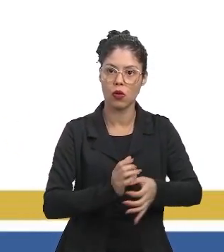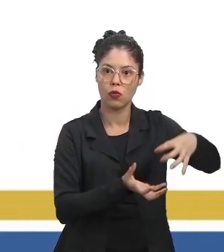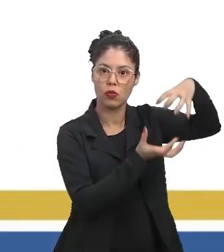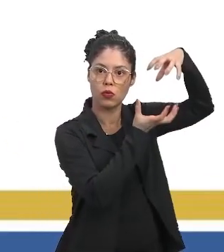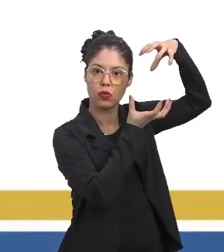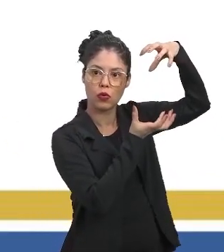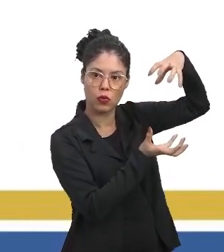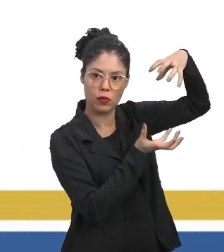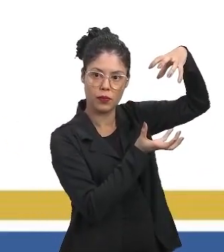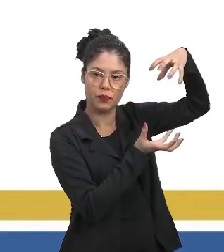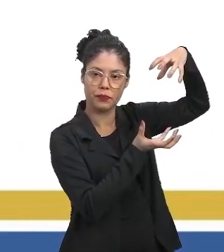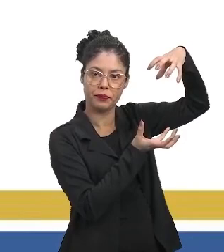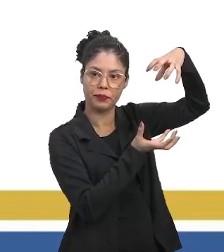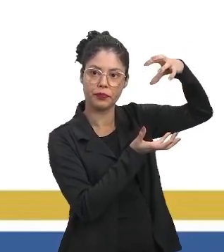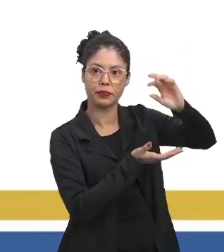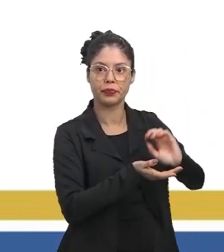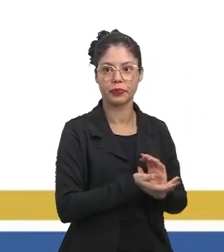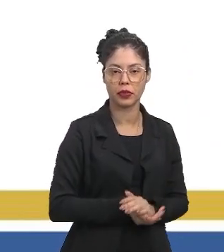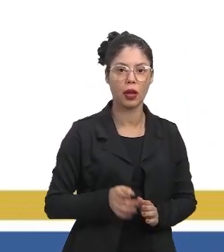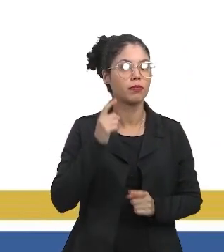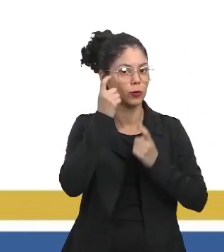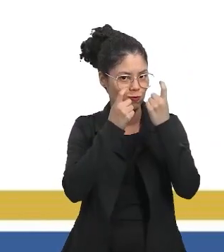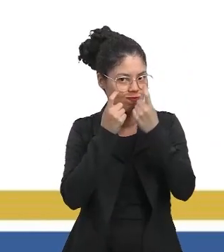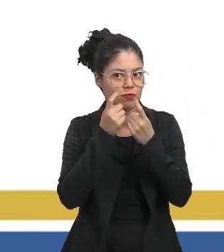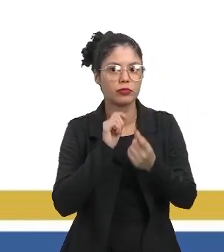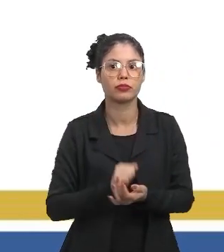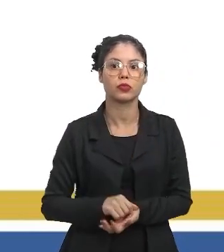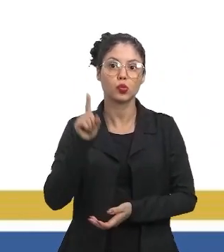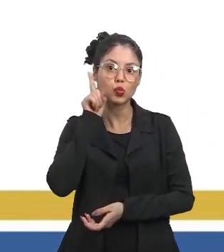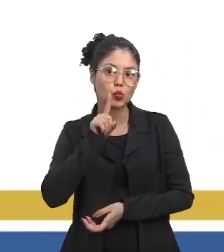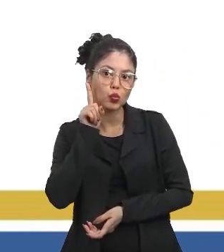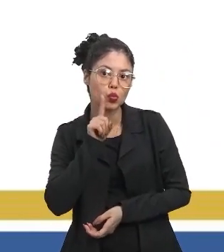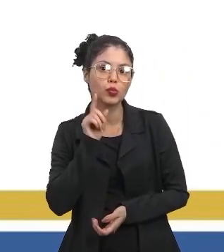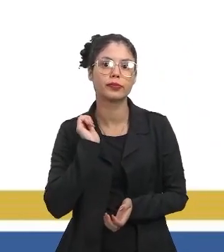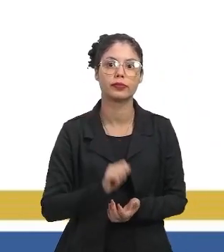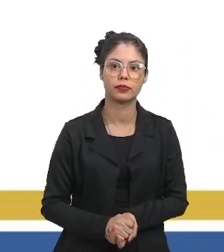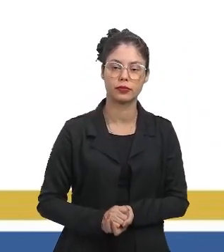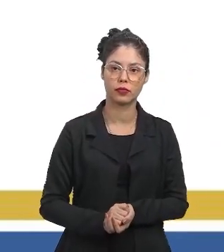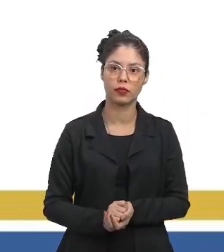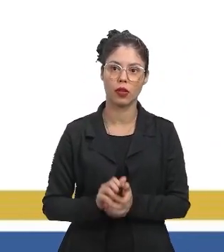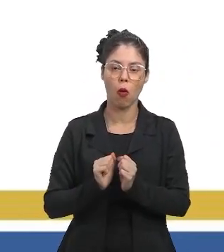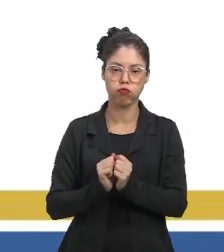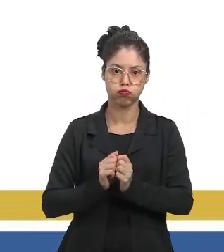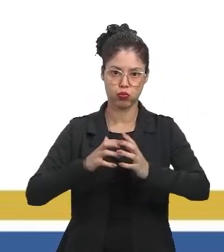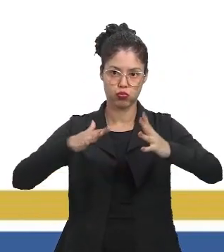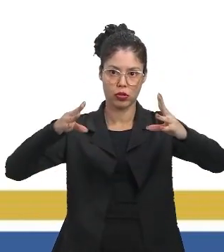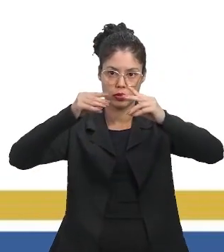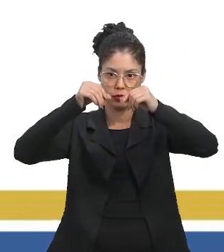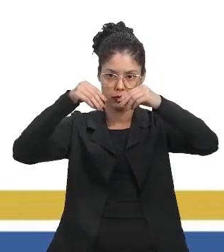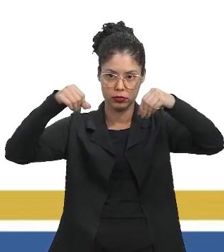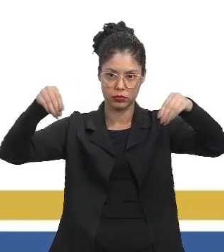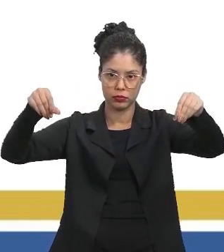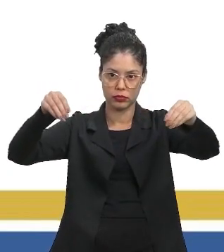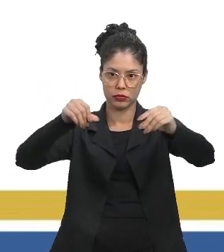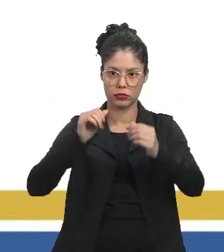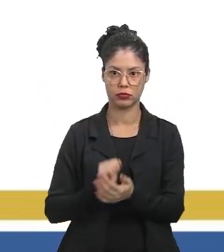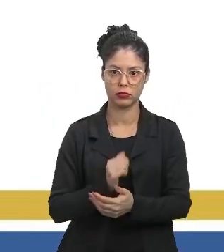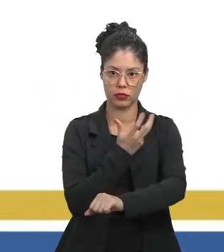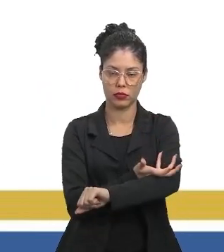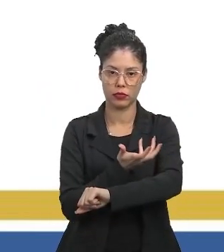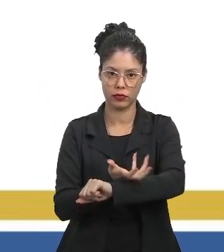Isso é preocupante. Nos Estados Unidos, bombas de sementes de espécies